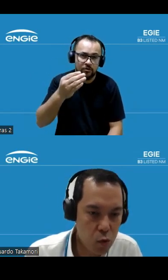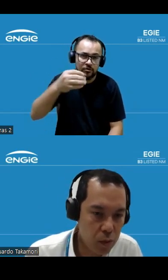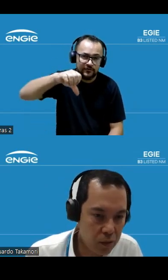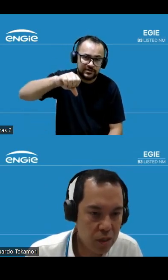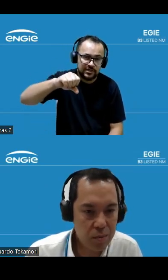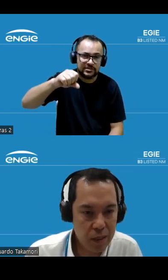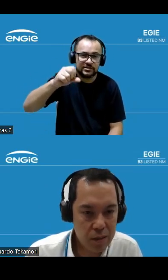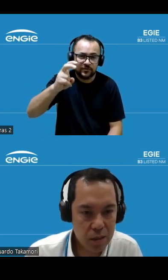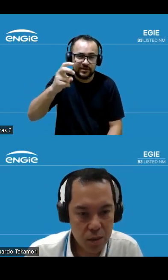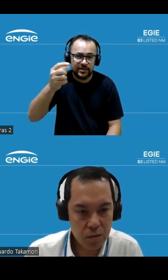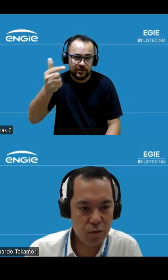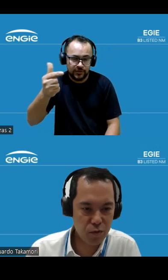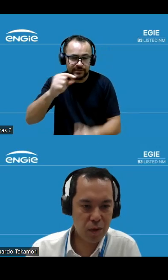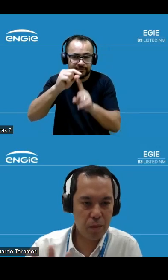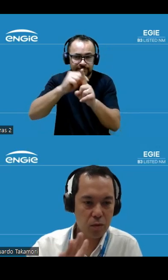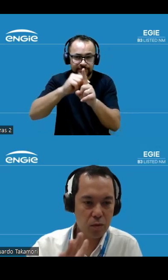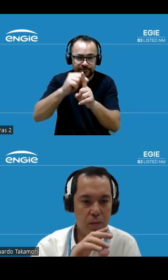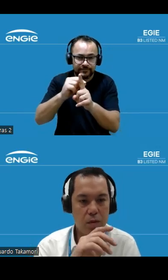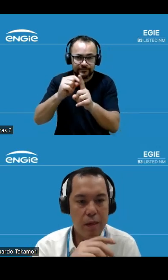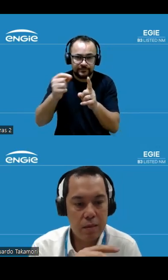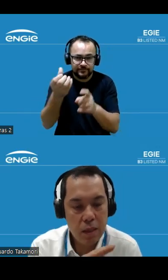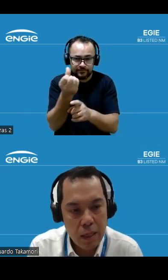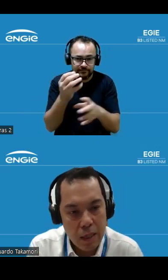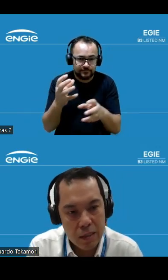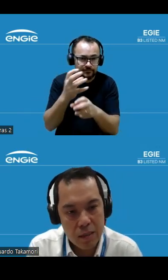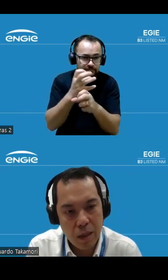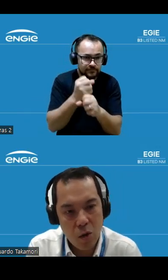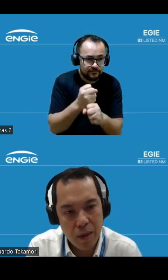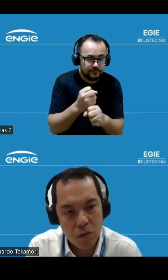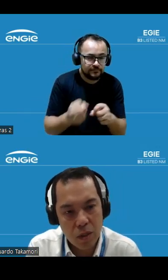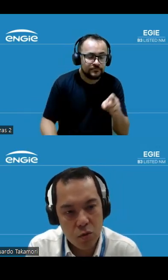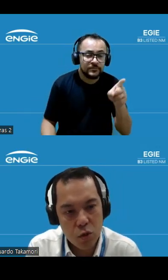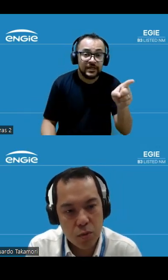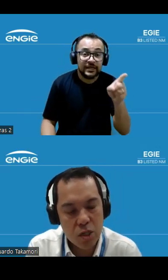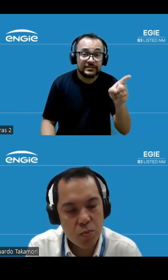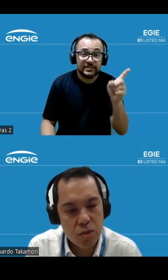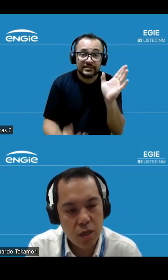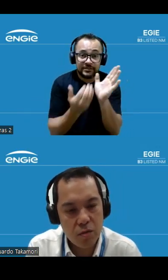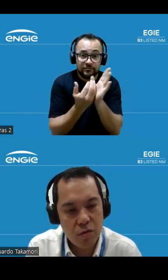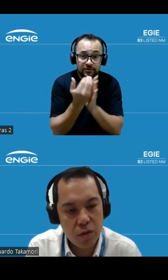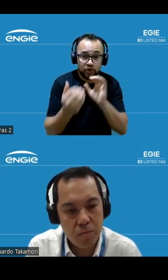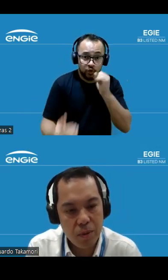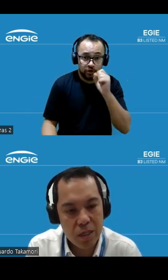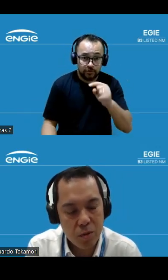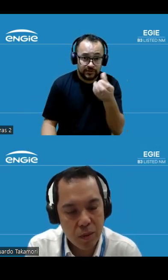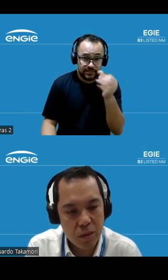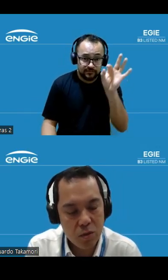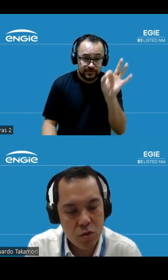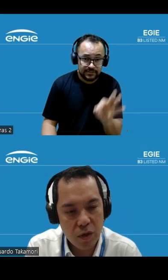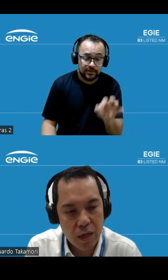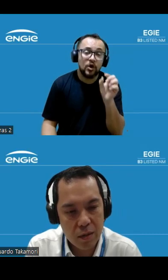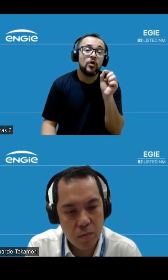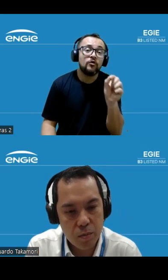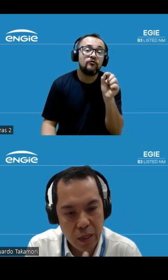No acumulado de seis meses, eu vou falar primeiro do primeiro trimestre. Esse aumento aqui de 8,6% foi principalmente